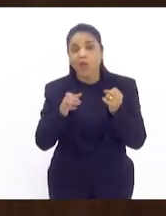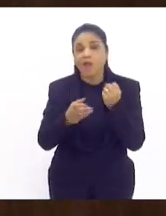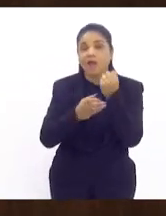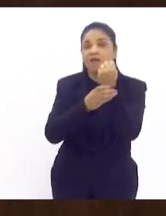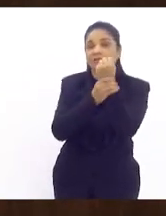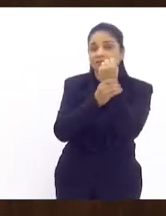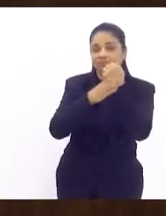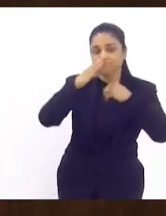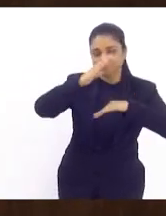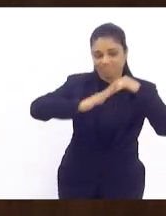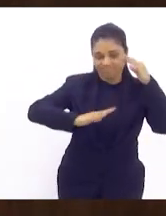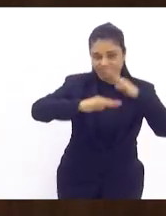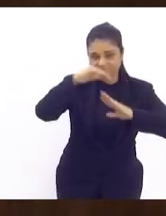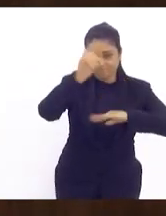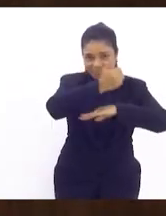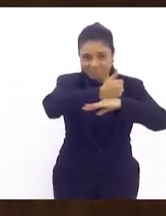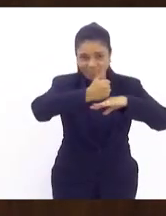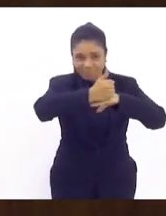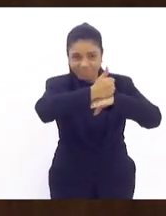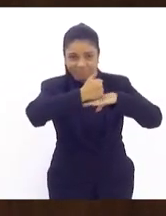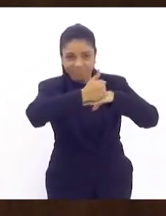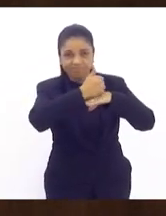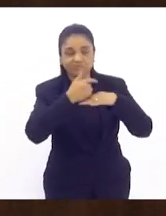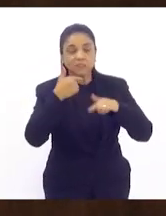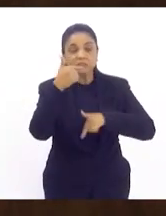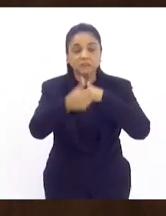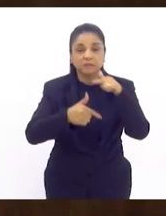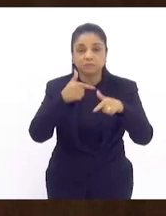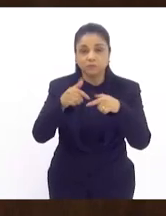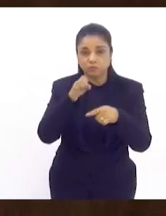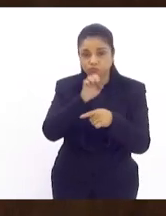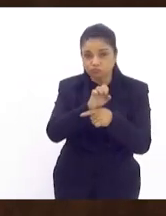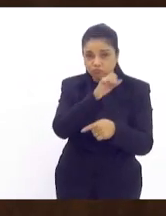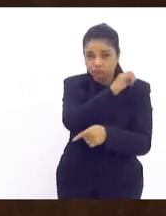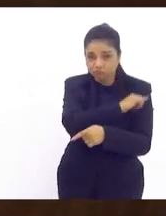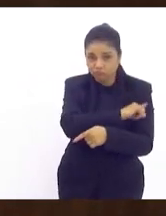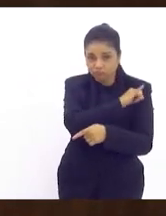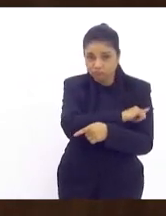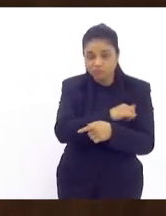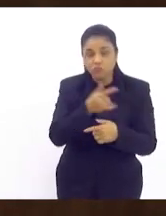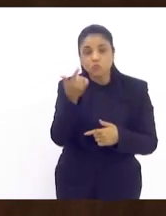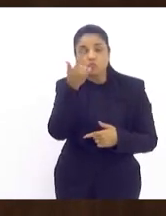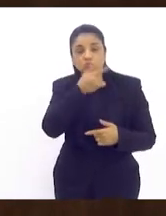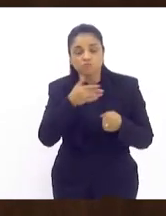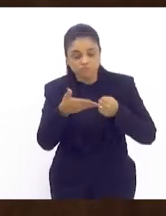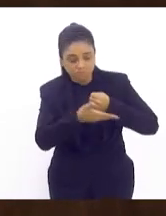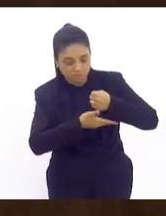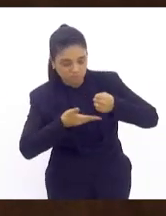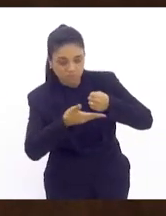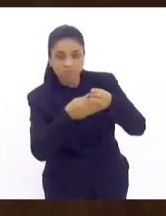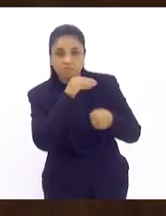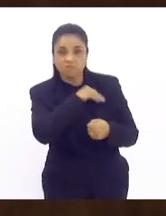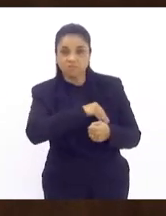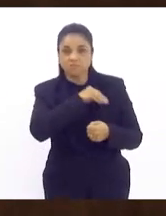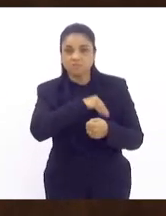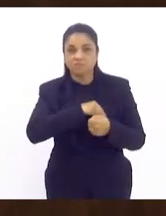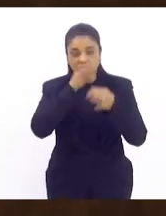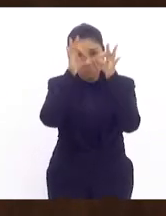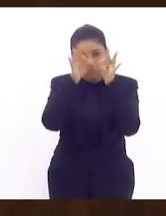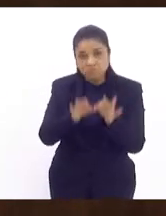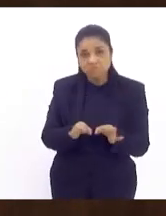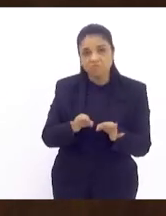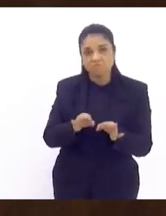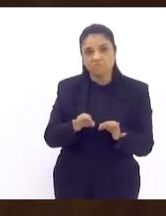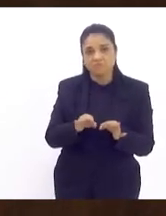todas as categorias de trabalhadores e trabalhadoras do Estado do Rio de Janeiro possam ter um piso salarial digno